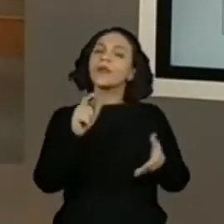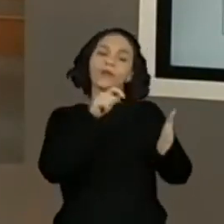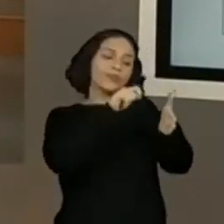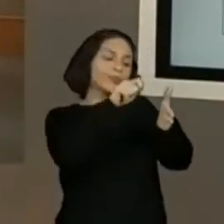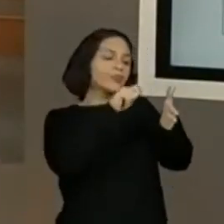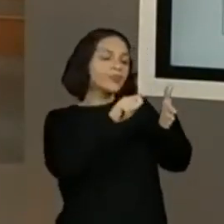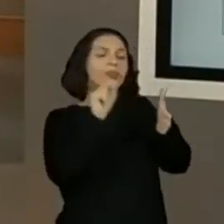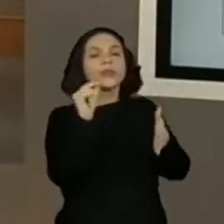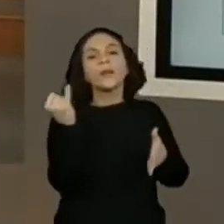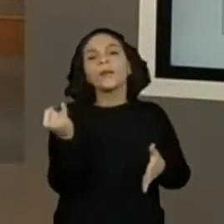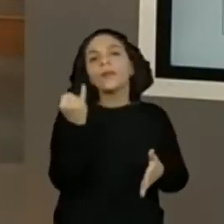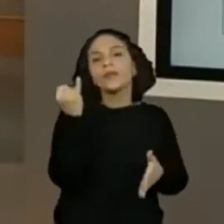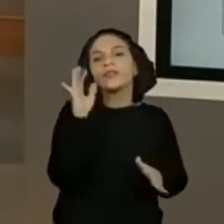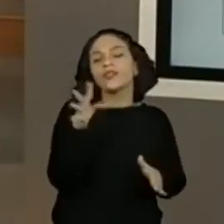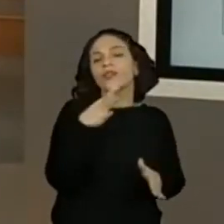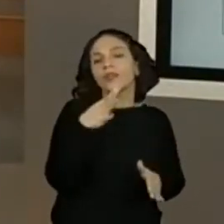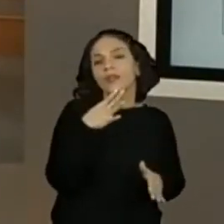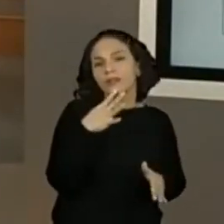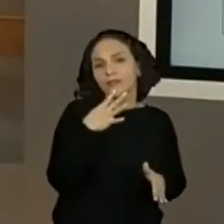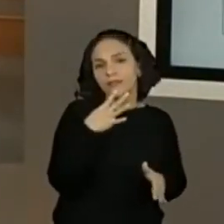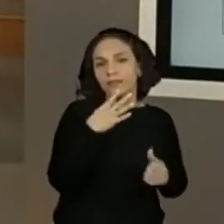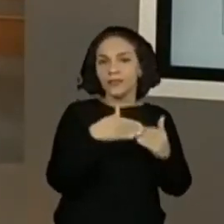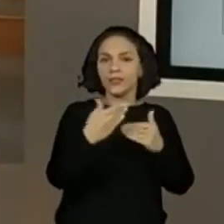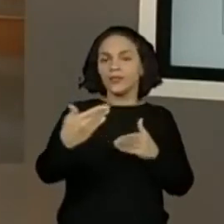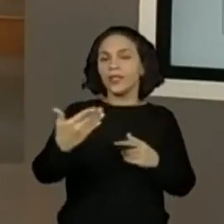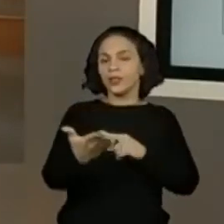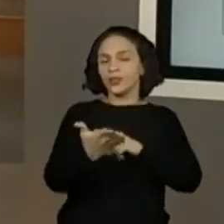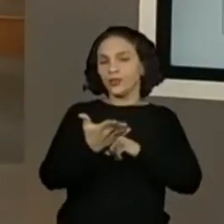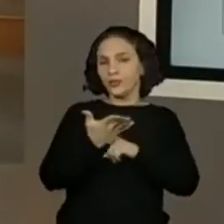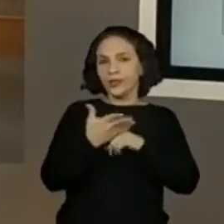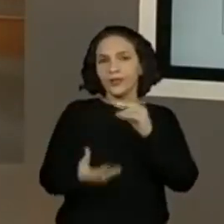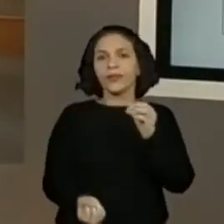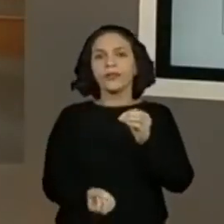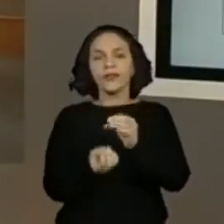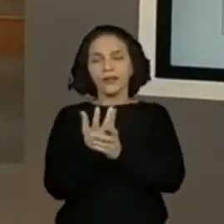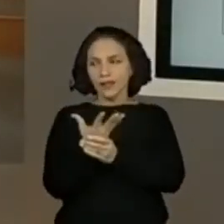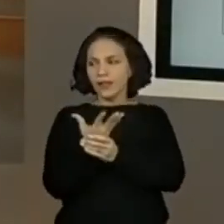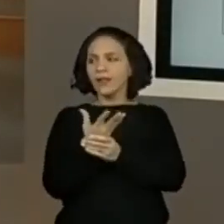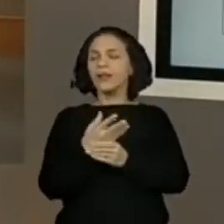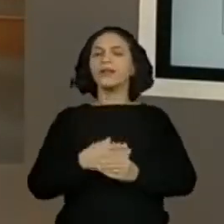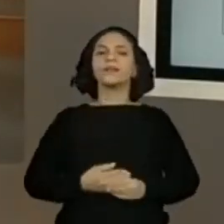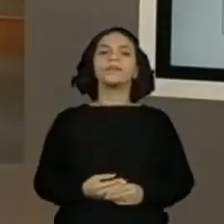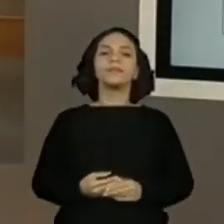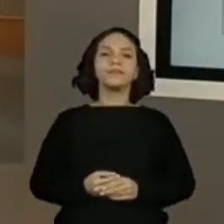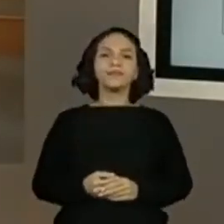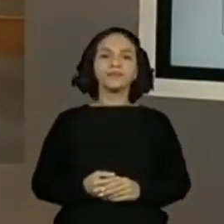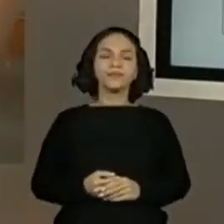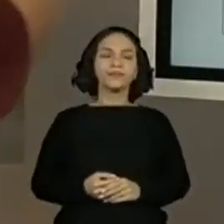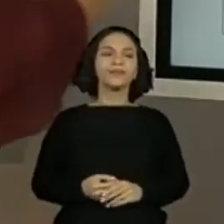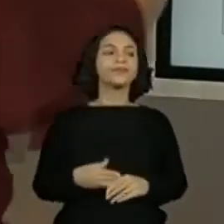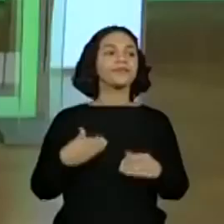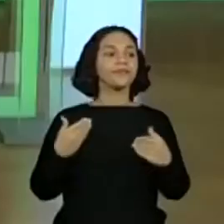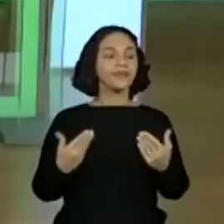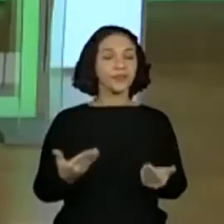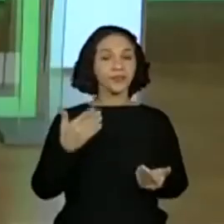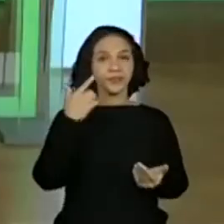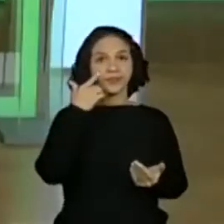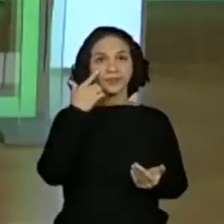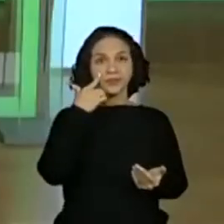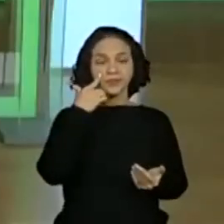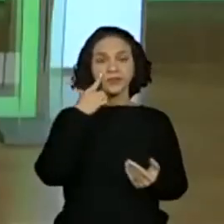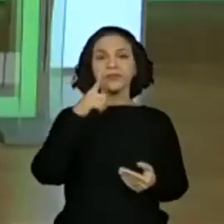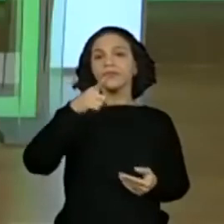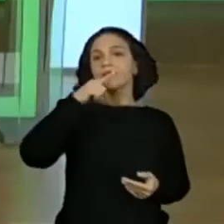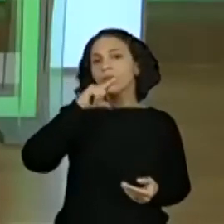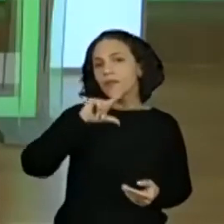acontecimentos da parte conhecida. Porque vai dar condições para a gente criar o nosso final de conto. Então, mago... Mago